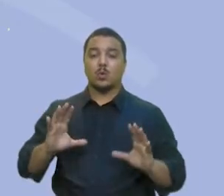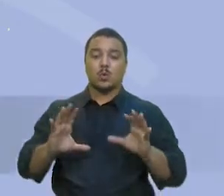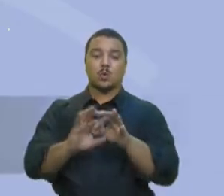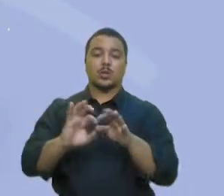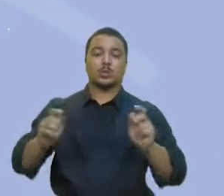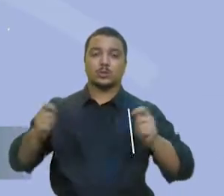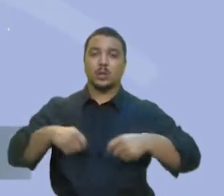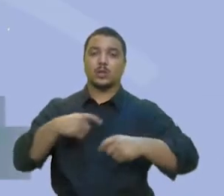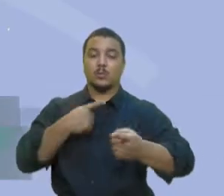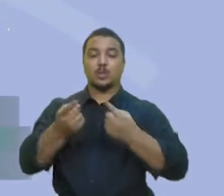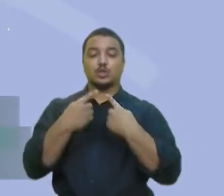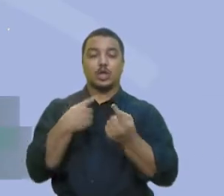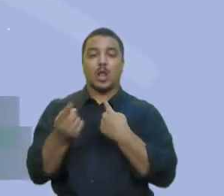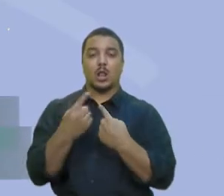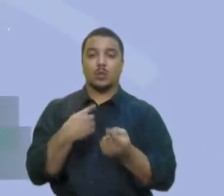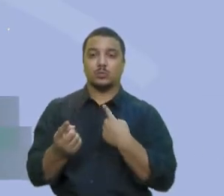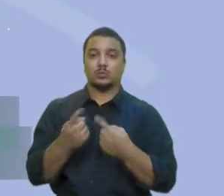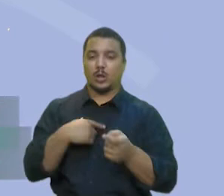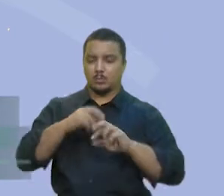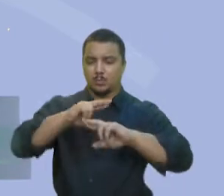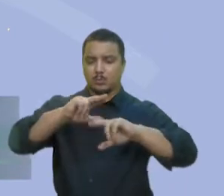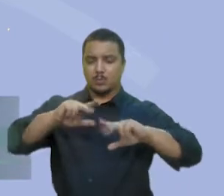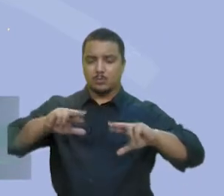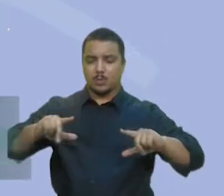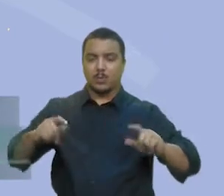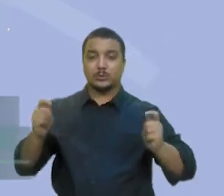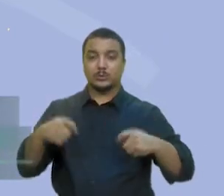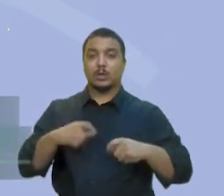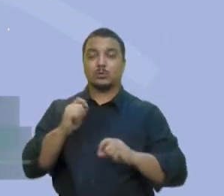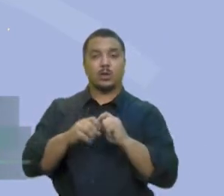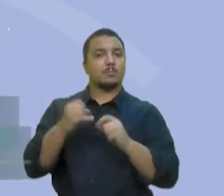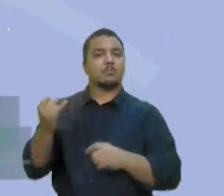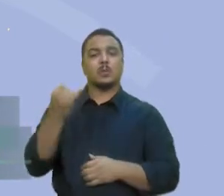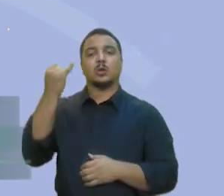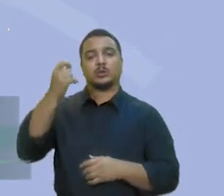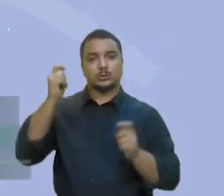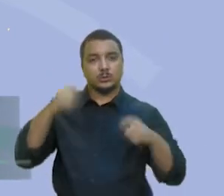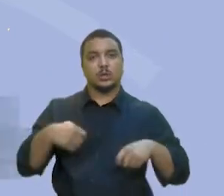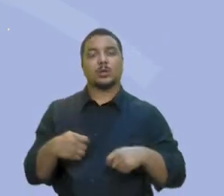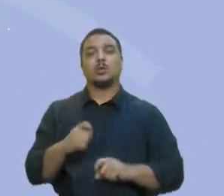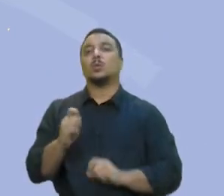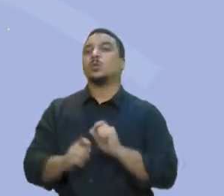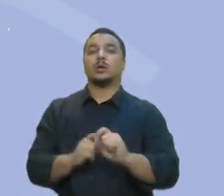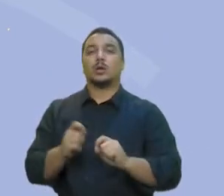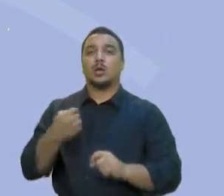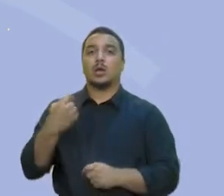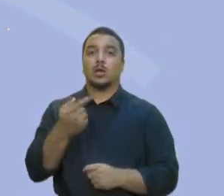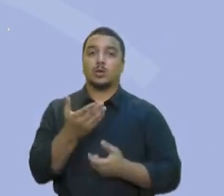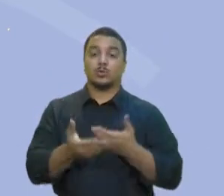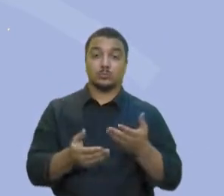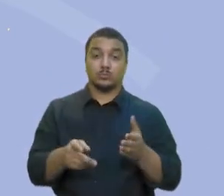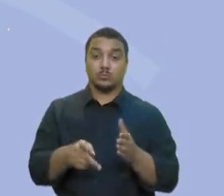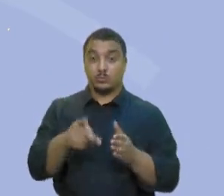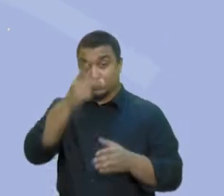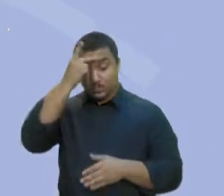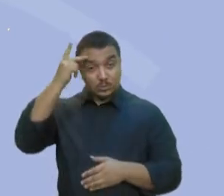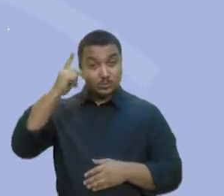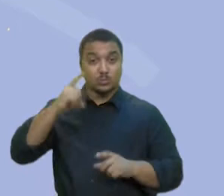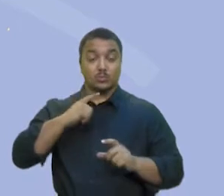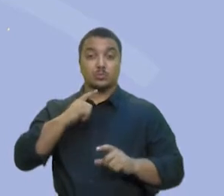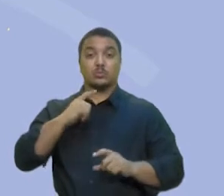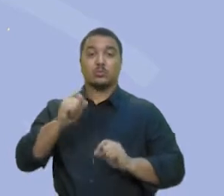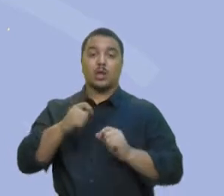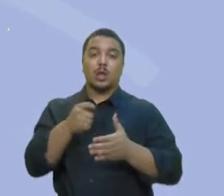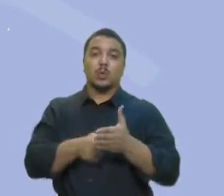diálogo entre diversos órgãos é de fundamental importância para o trabalho de pessoas que lutam